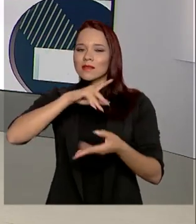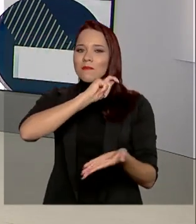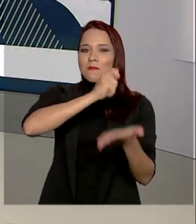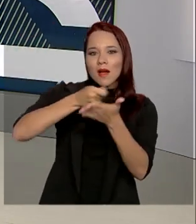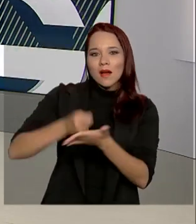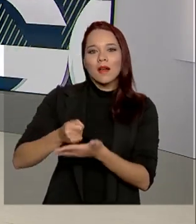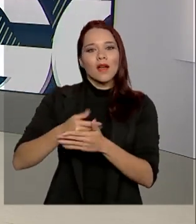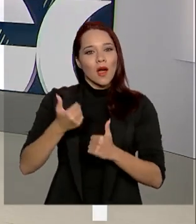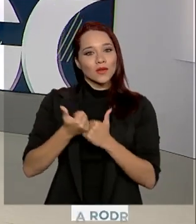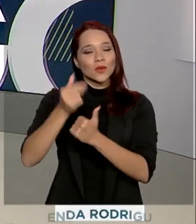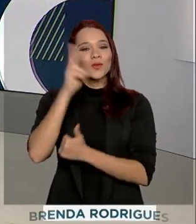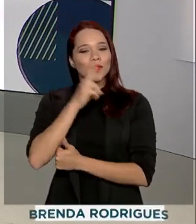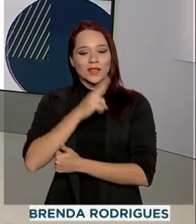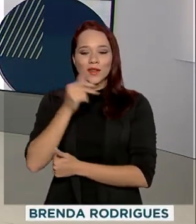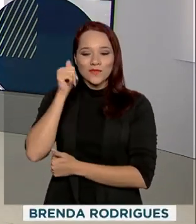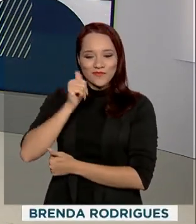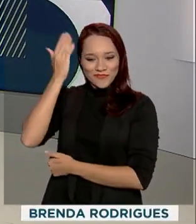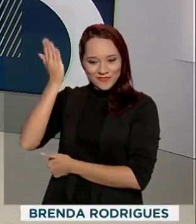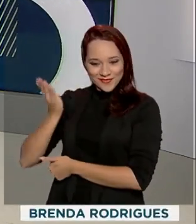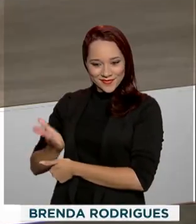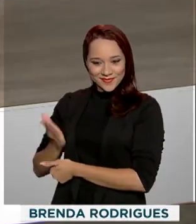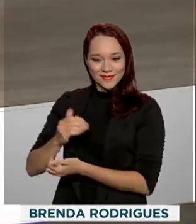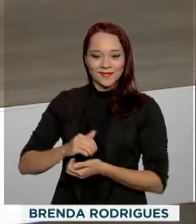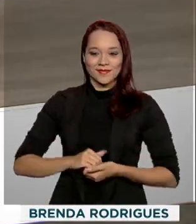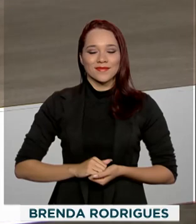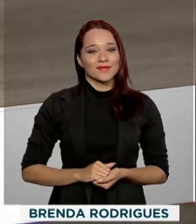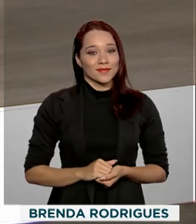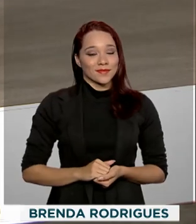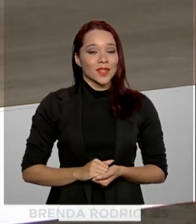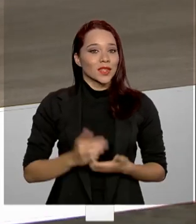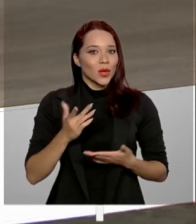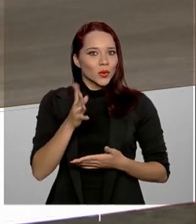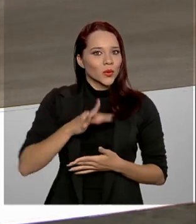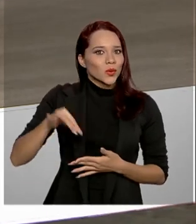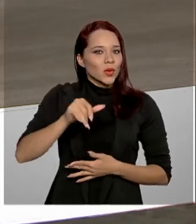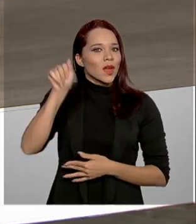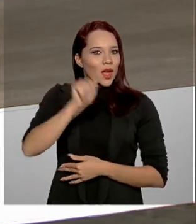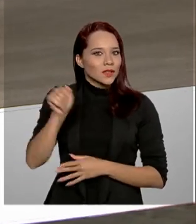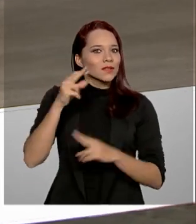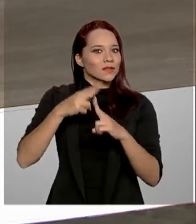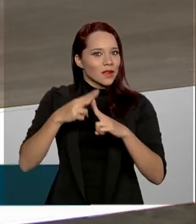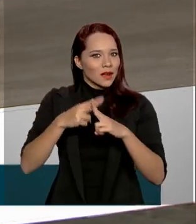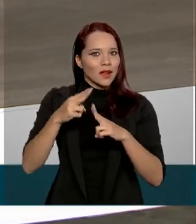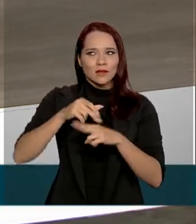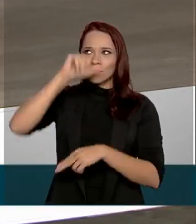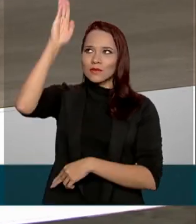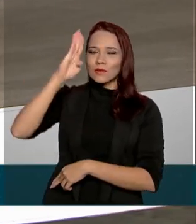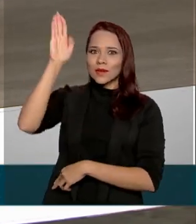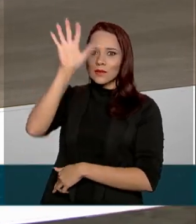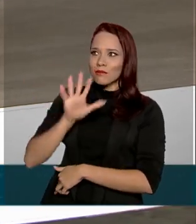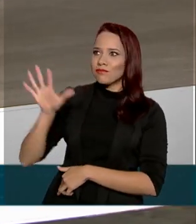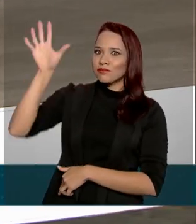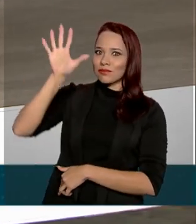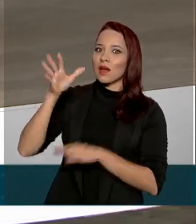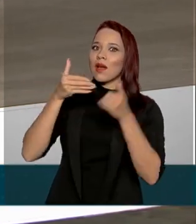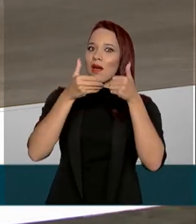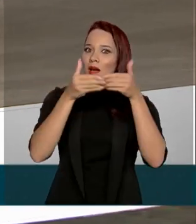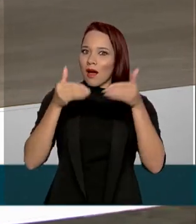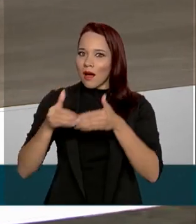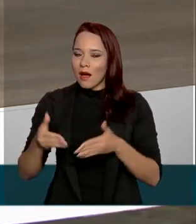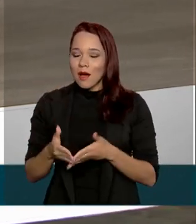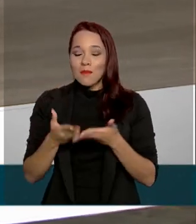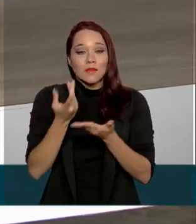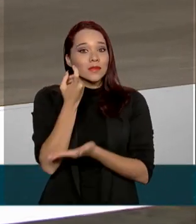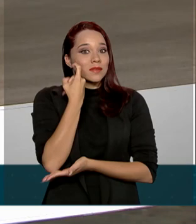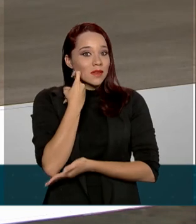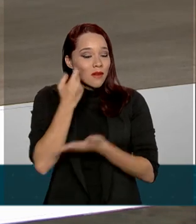emergencial. Luciana Colares de Holanda. Todas as agências da Caixa em todo o país estão abertas nesta